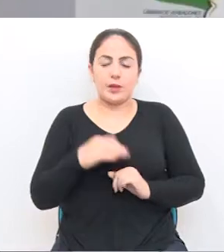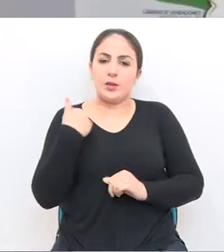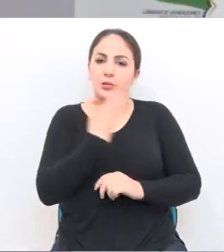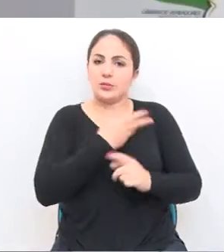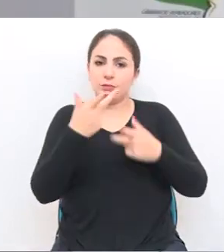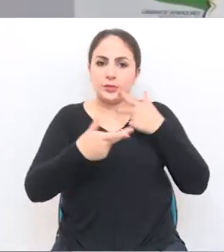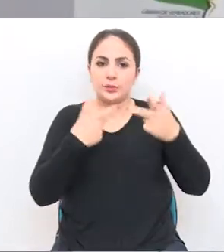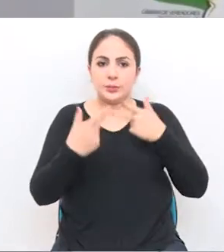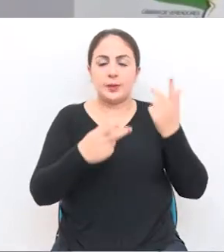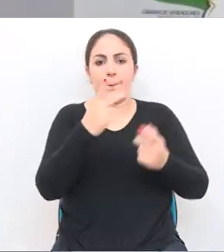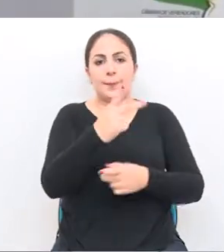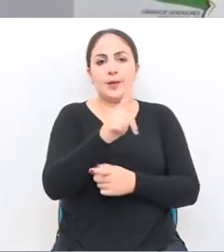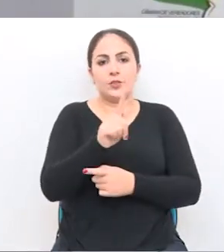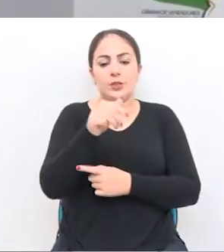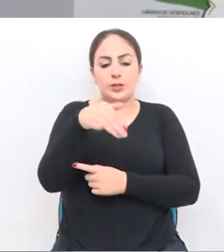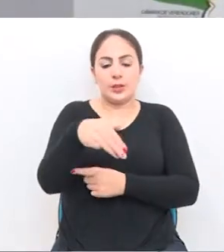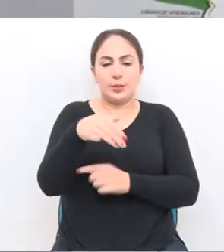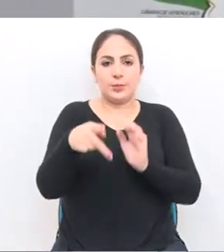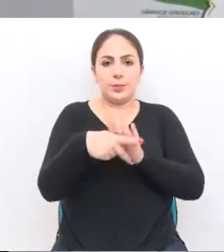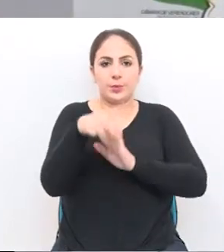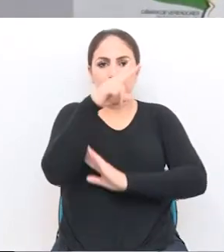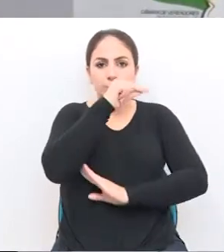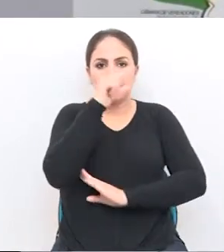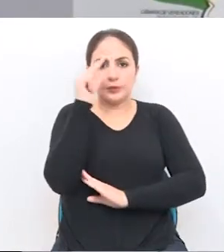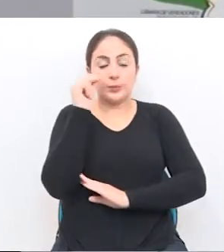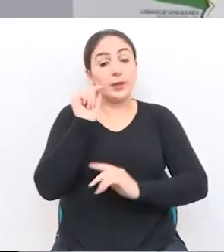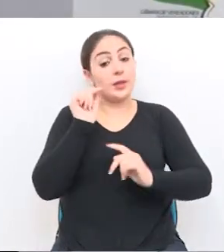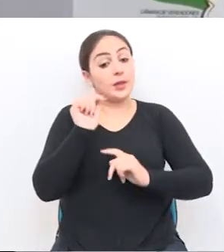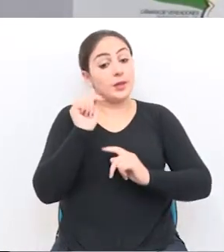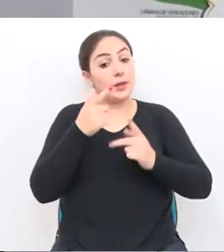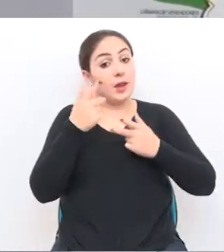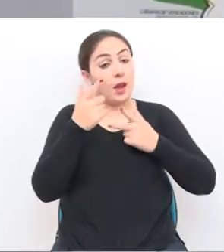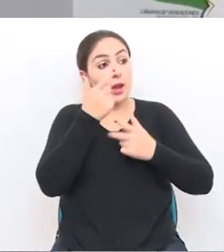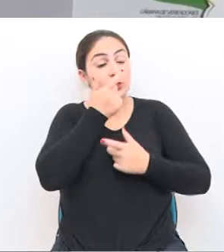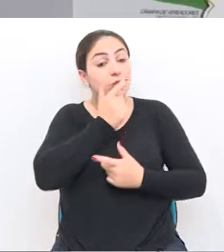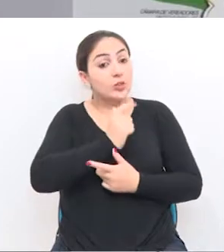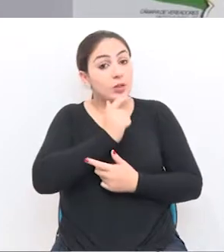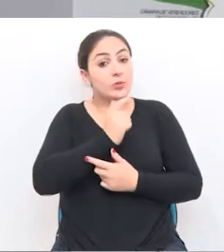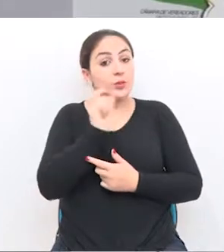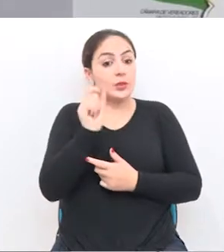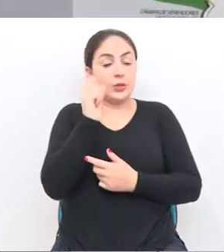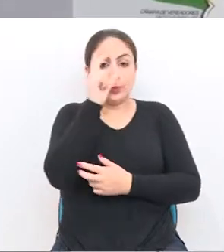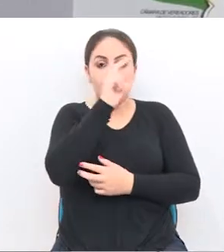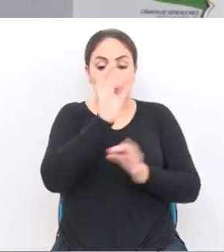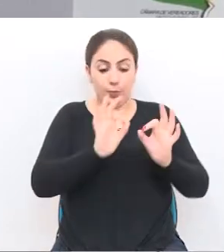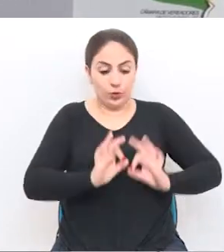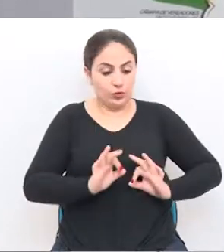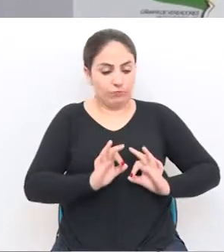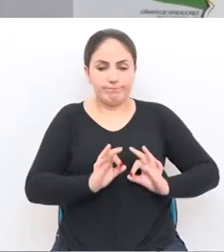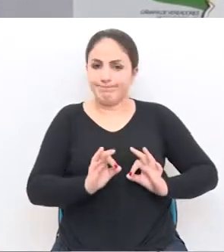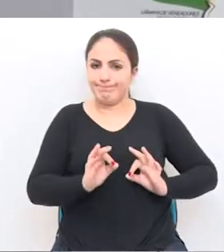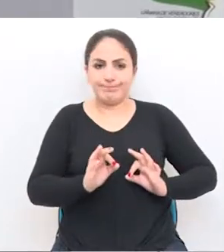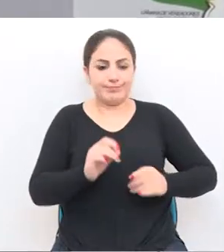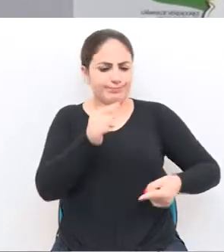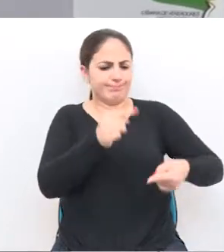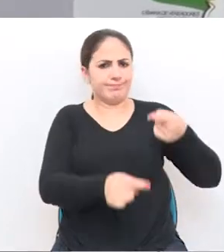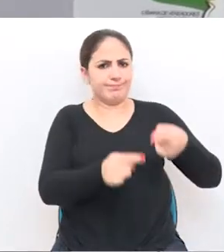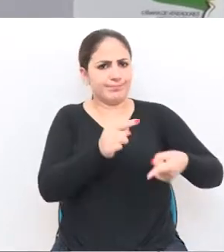Nós falamos com a PGM do município e eles acharam que o projeto é